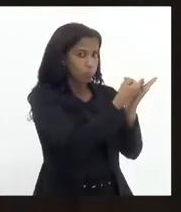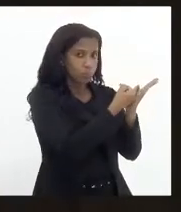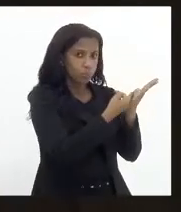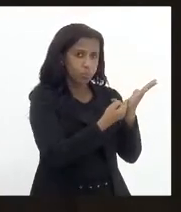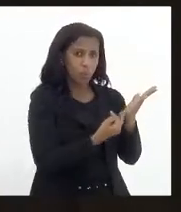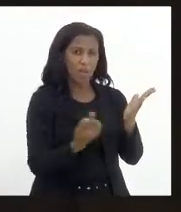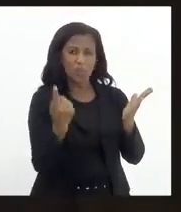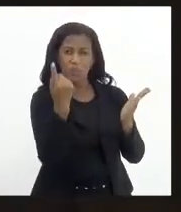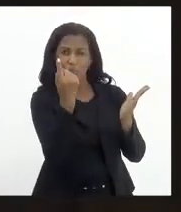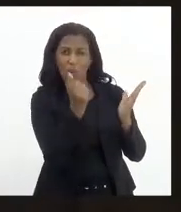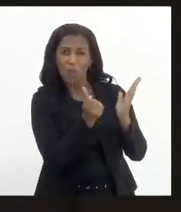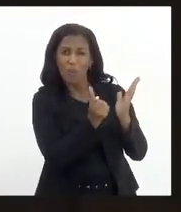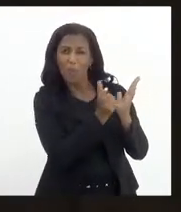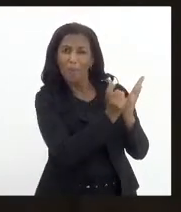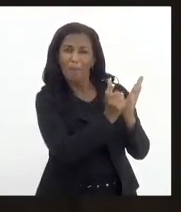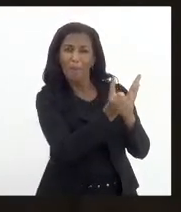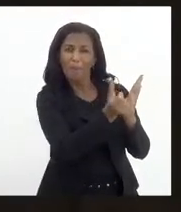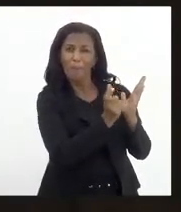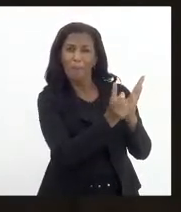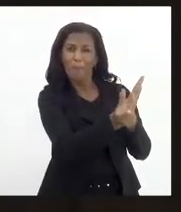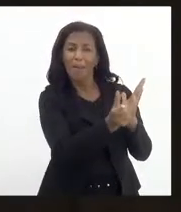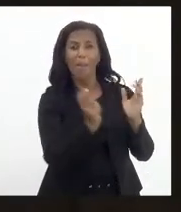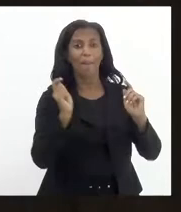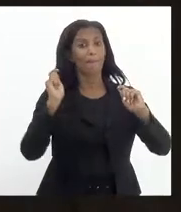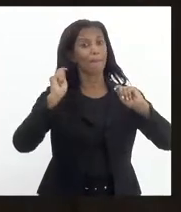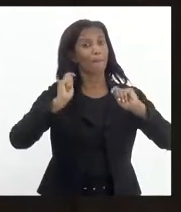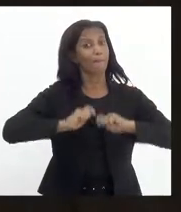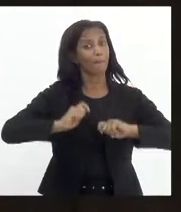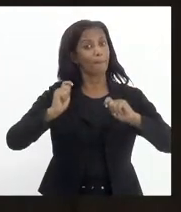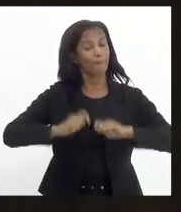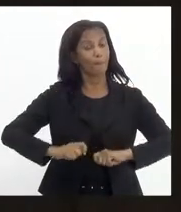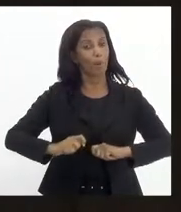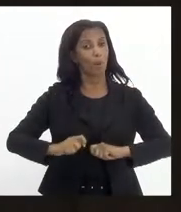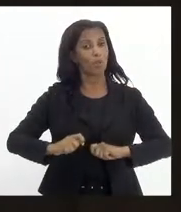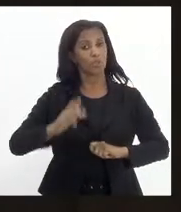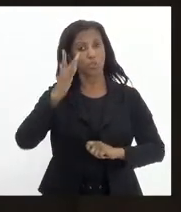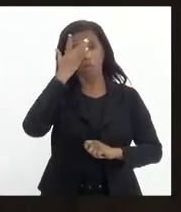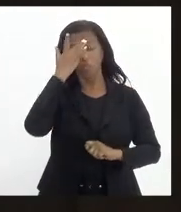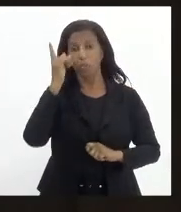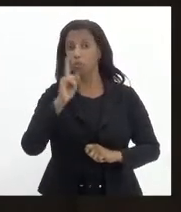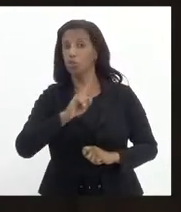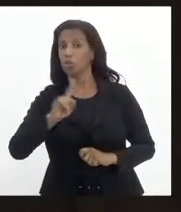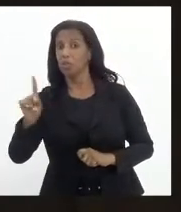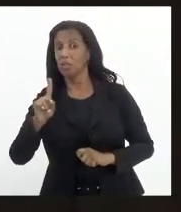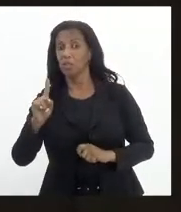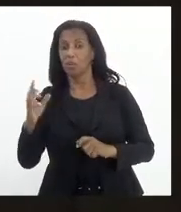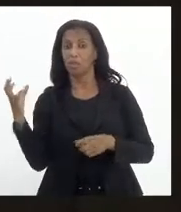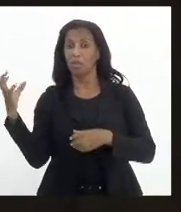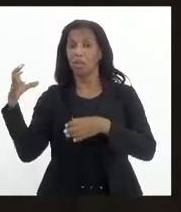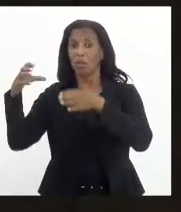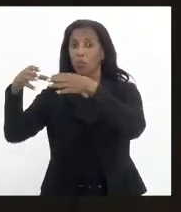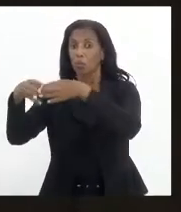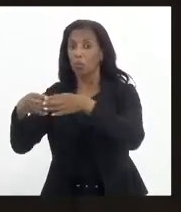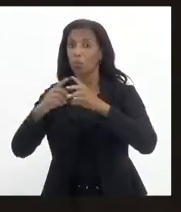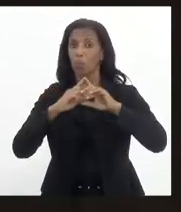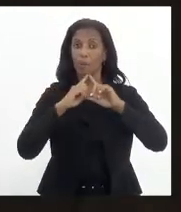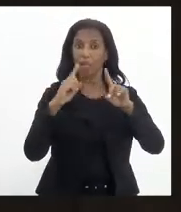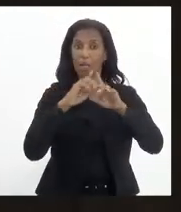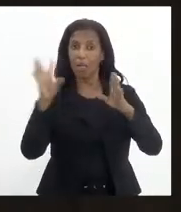detalhe de semântica, pode dar ensejo àqueles que não estavam no grupo que reclama do episódio,